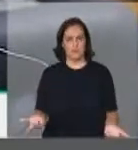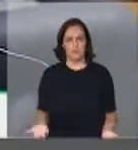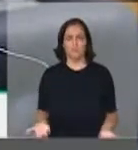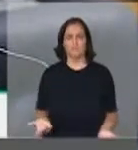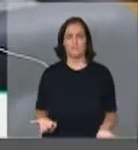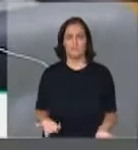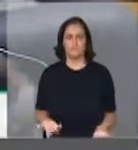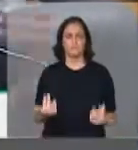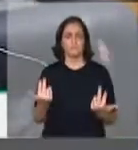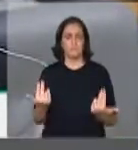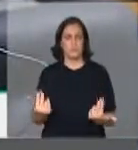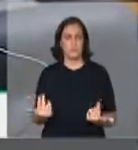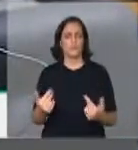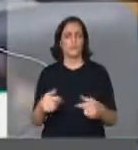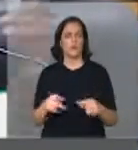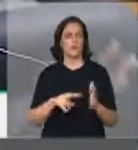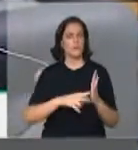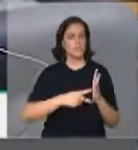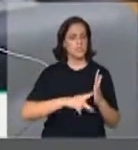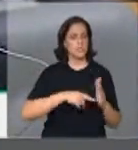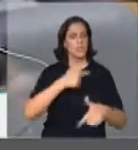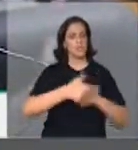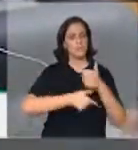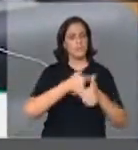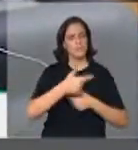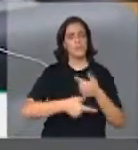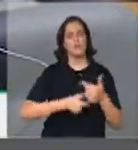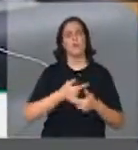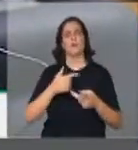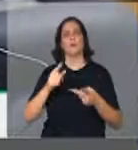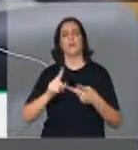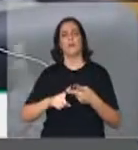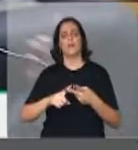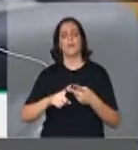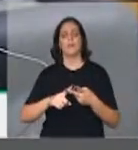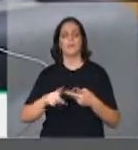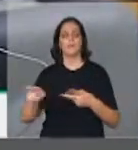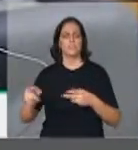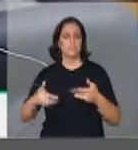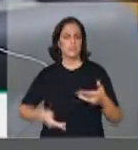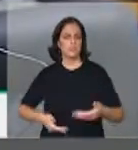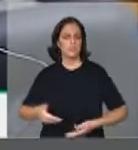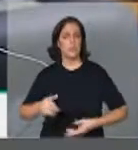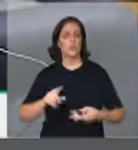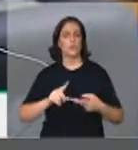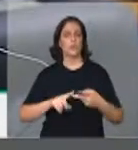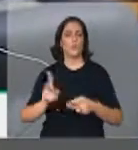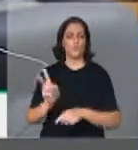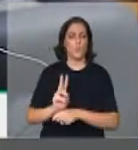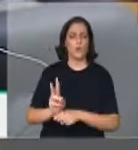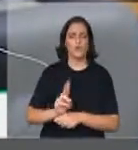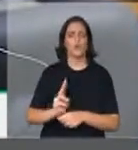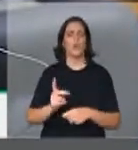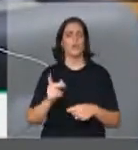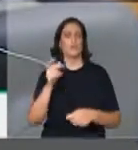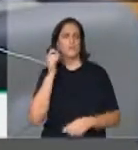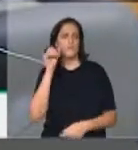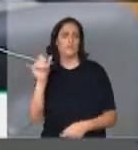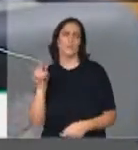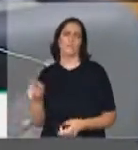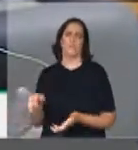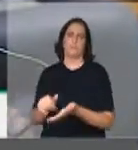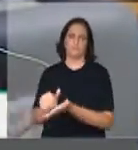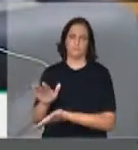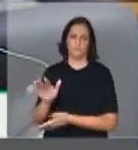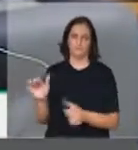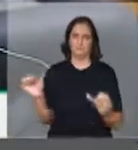de igual forma, os sindicatos que já estão trabalhando, sindicatos servidores, guardas municipais, para evitar que esse caos se estabeleça na cidade.